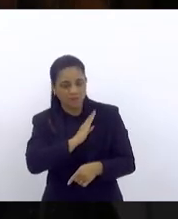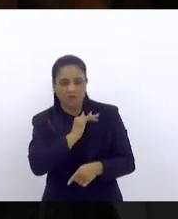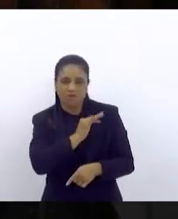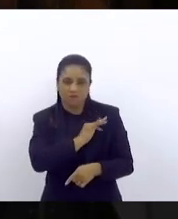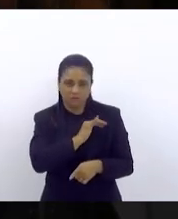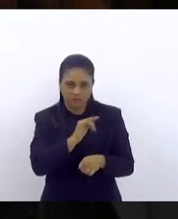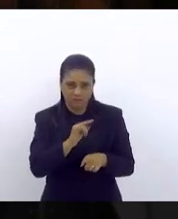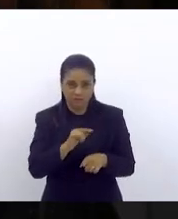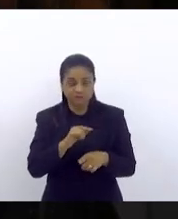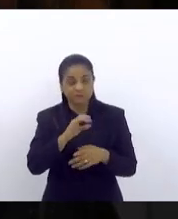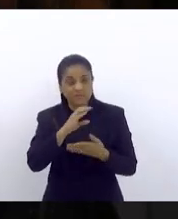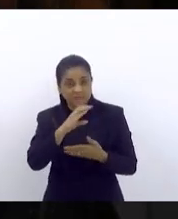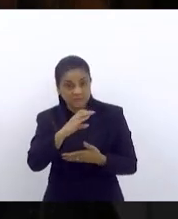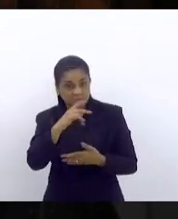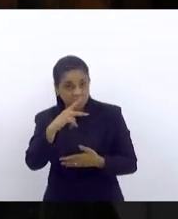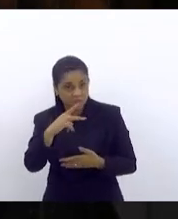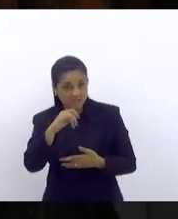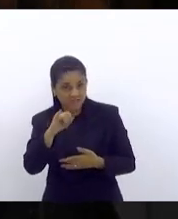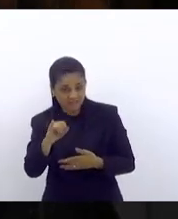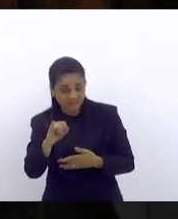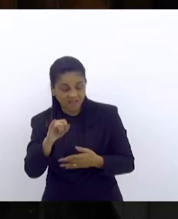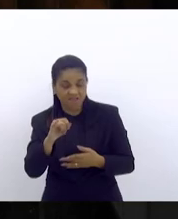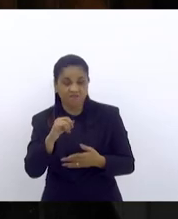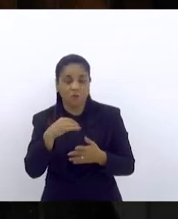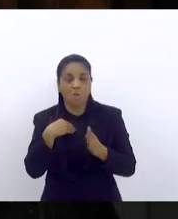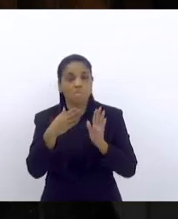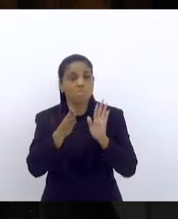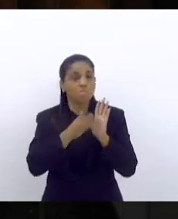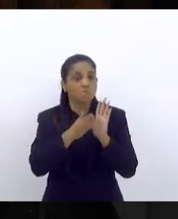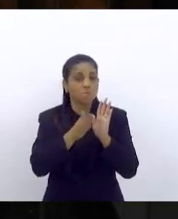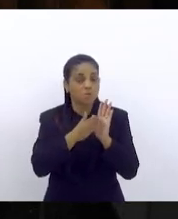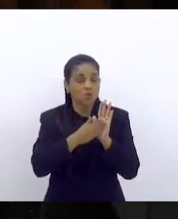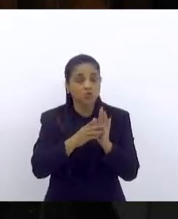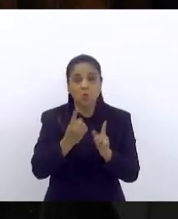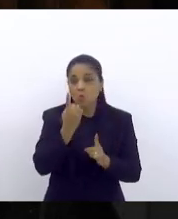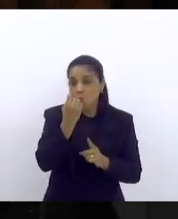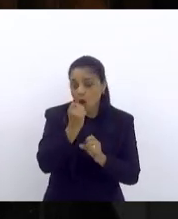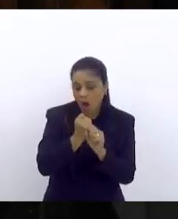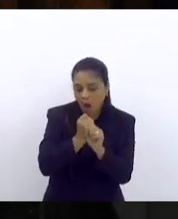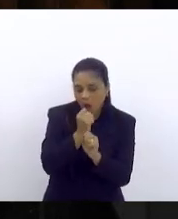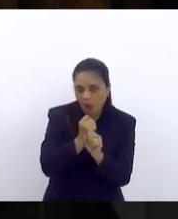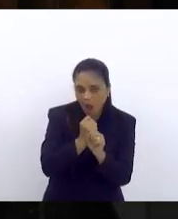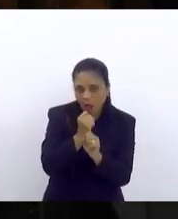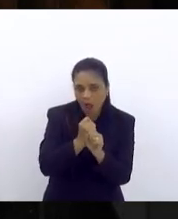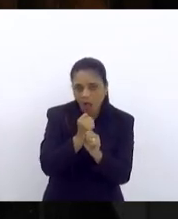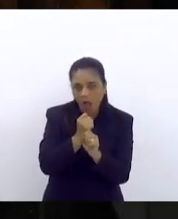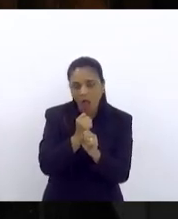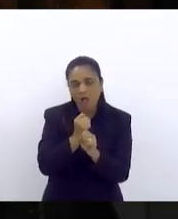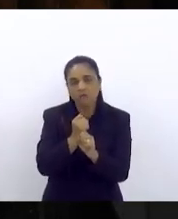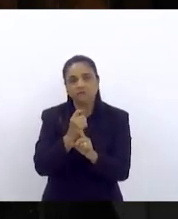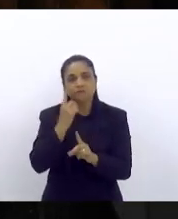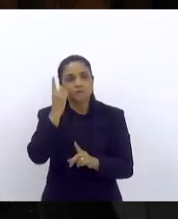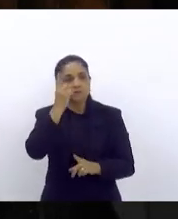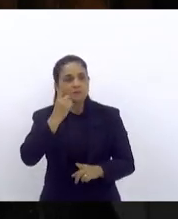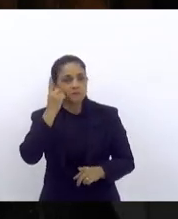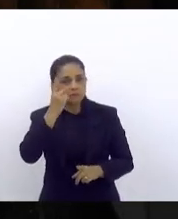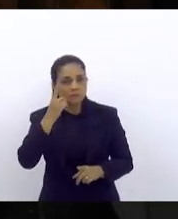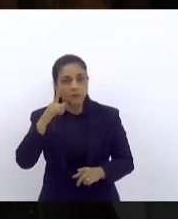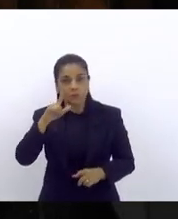e ficou aqui tramitando praticamente um ano pela deputada Lucinha